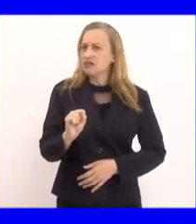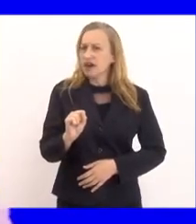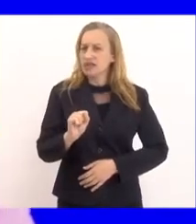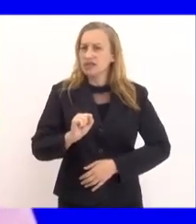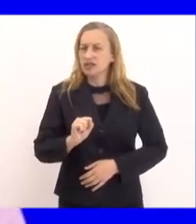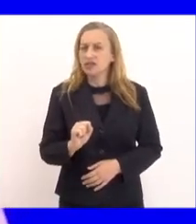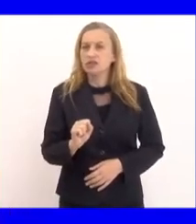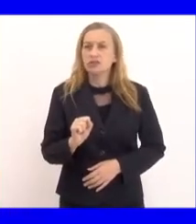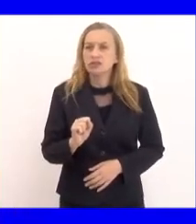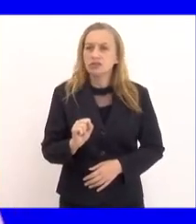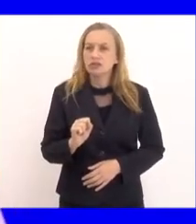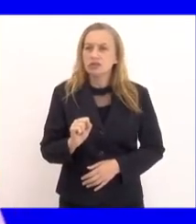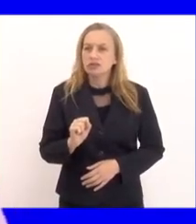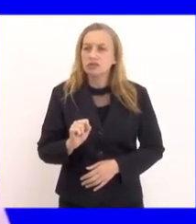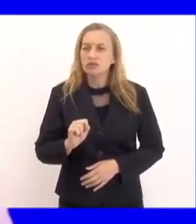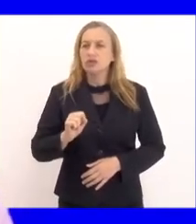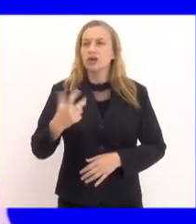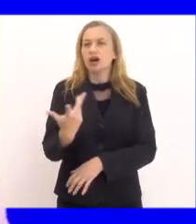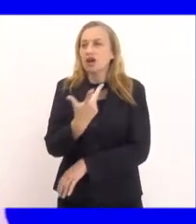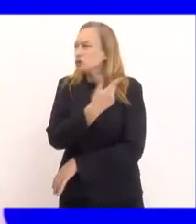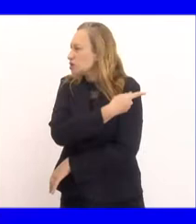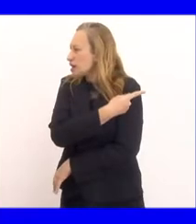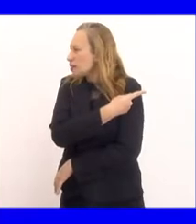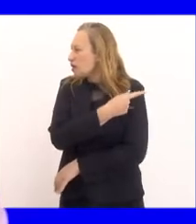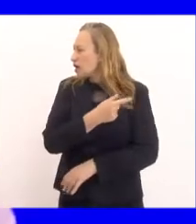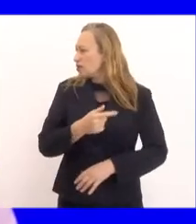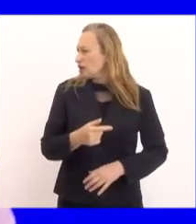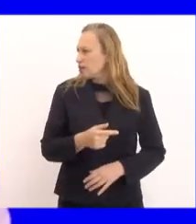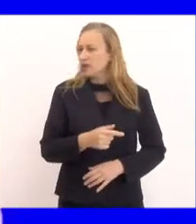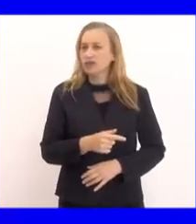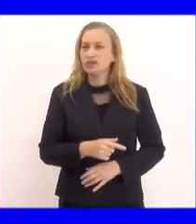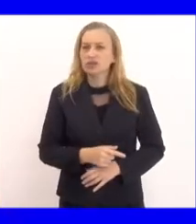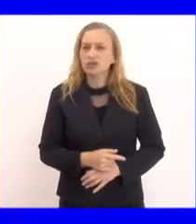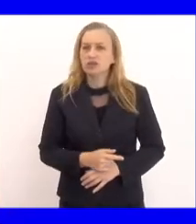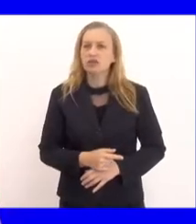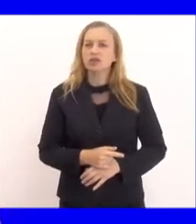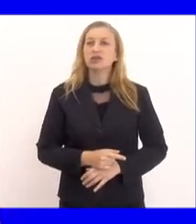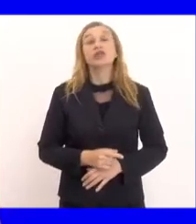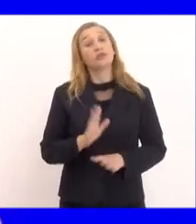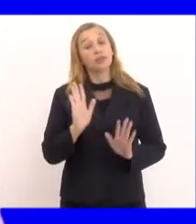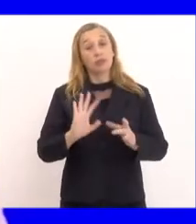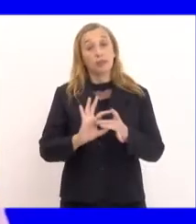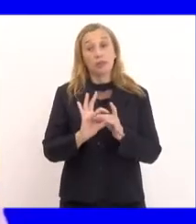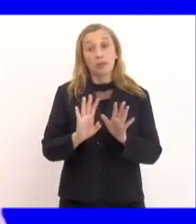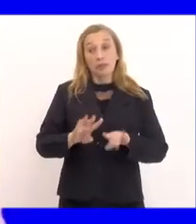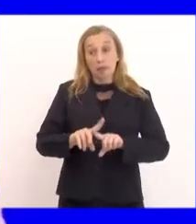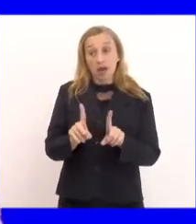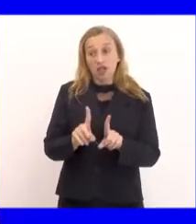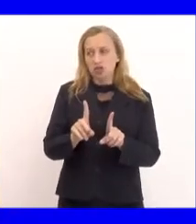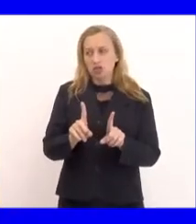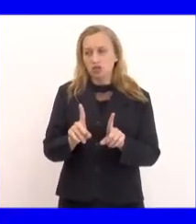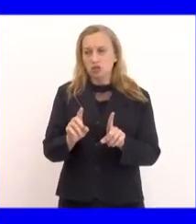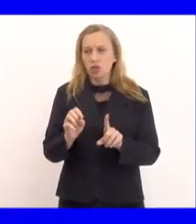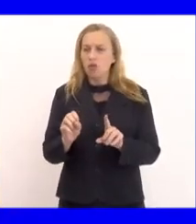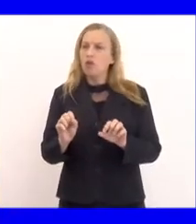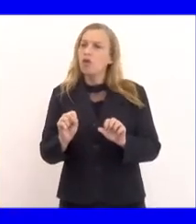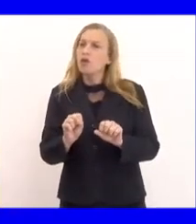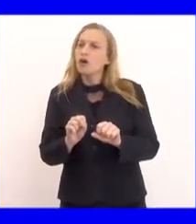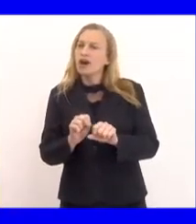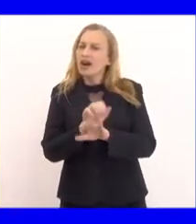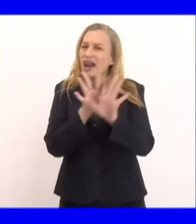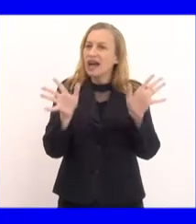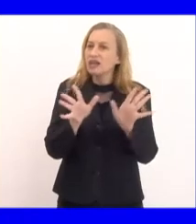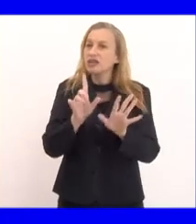Ministério da Saúde recomendou a vacinação dessa faixa etária, né? Mas deixando claro que a imunização